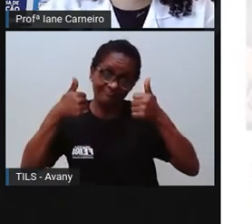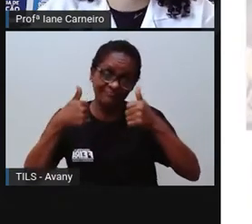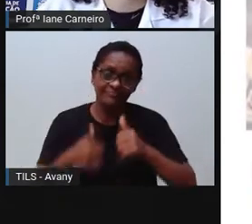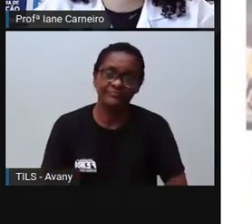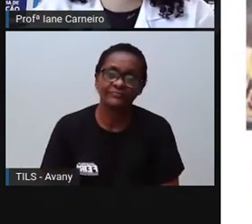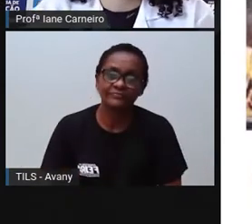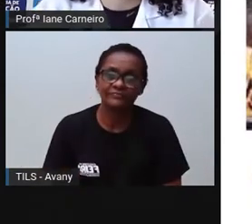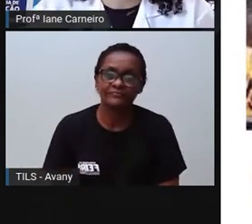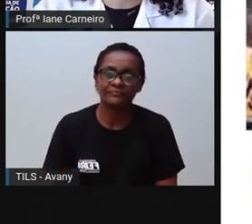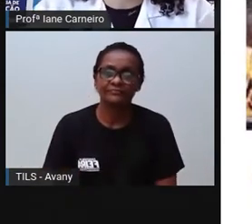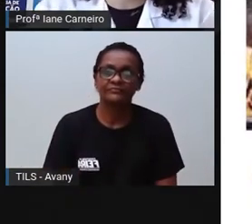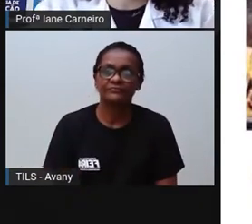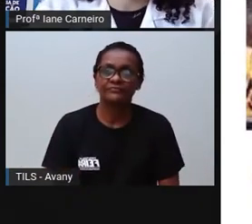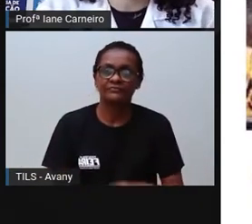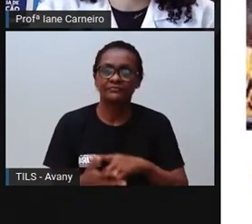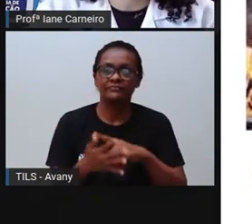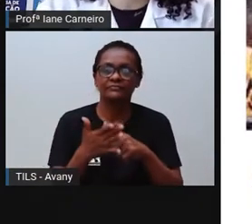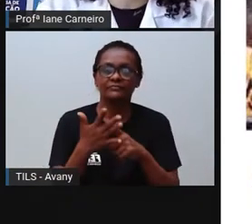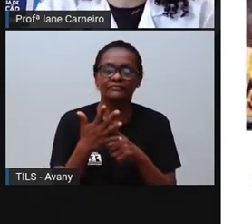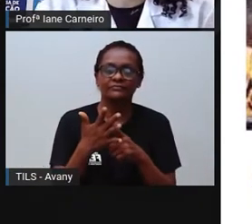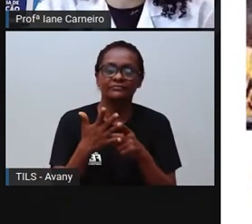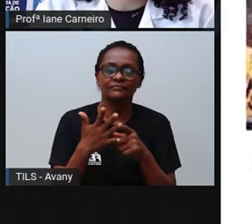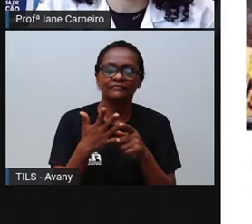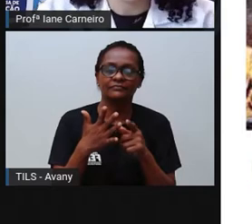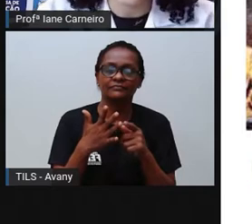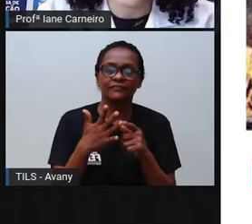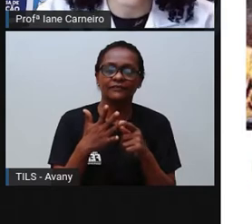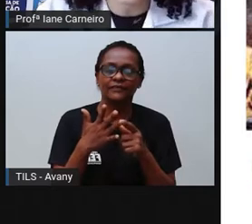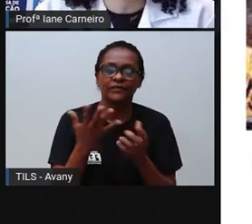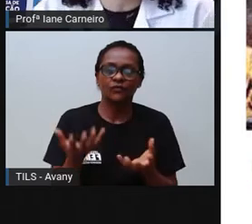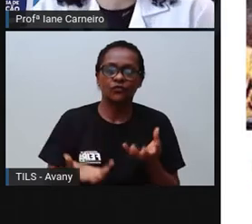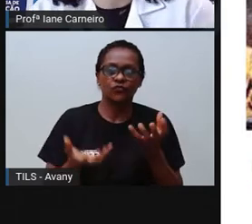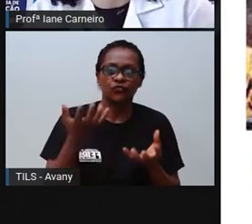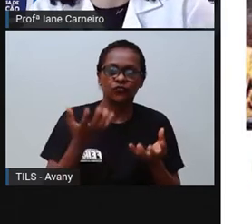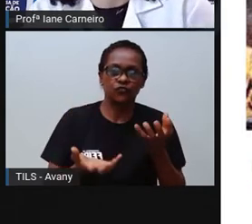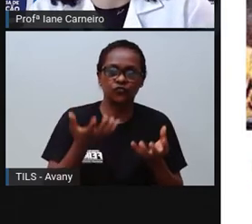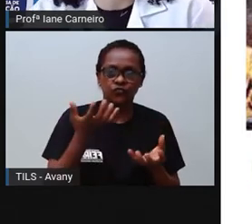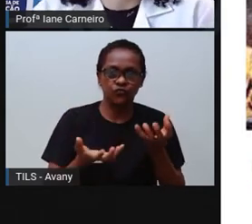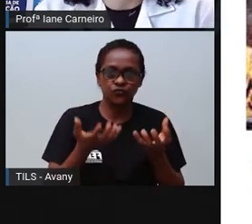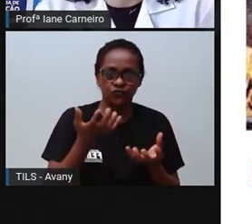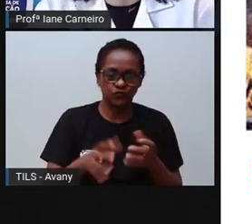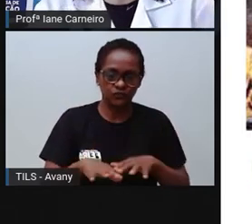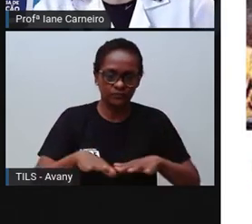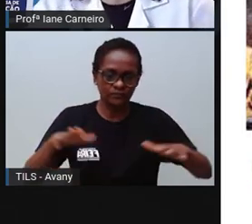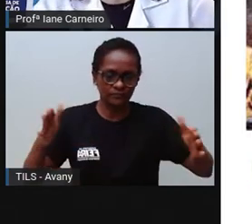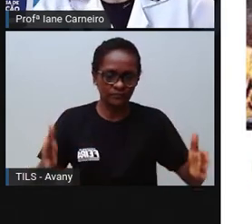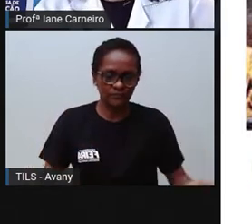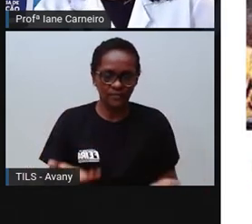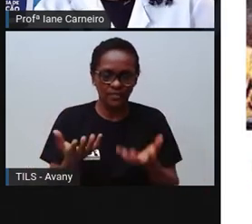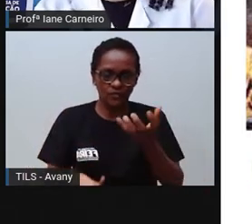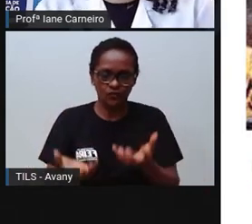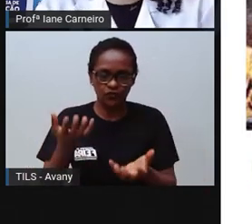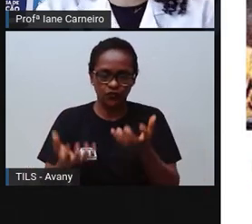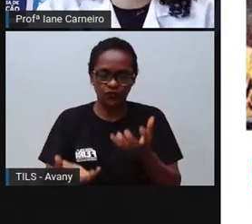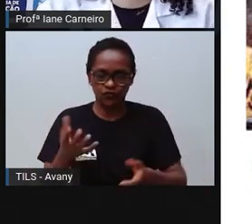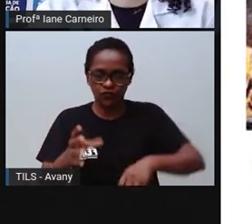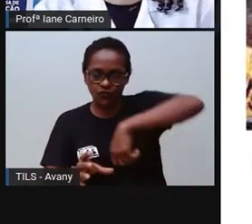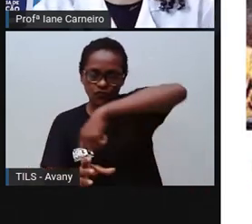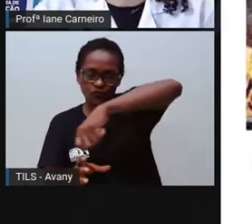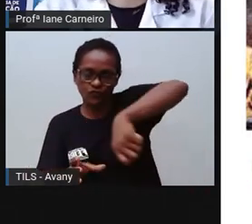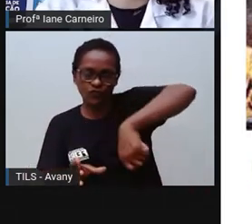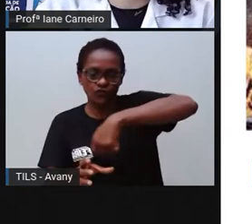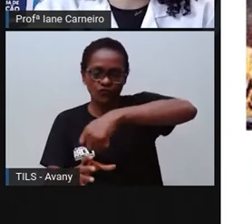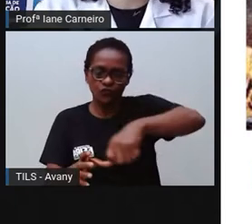Outra situação, ó, encostar em panela quente. O que é que pode provocar, o que pode acontecer quando alguém